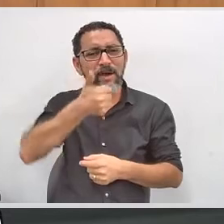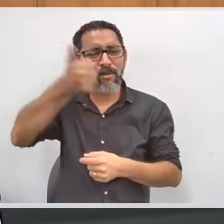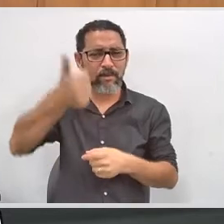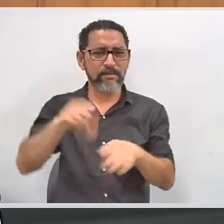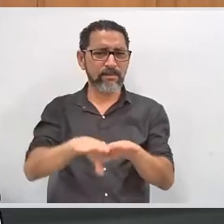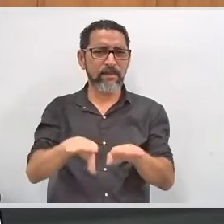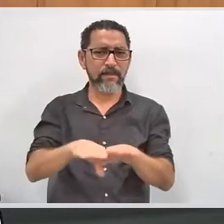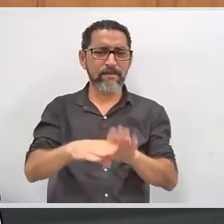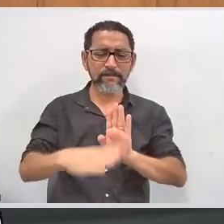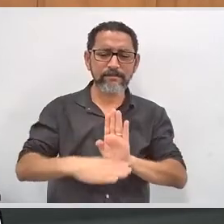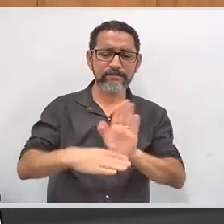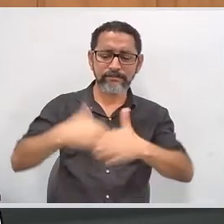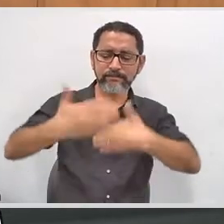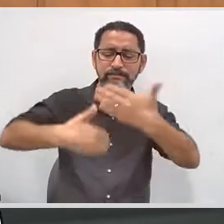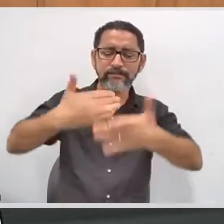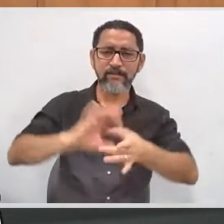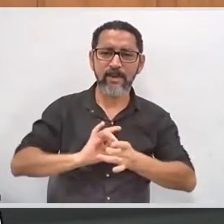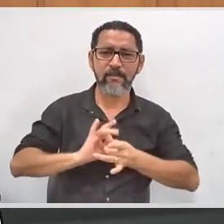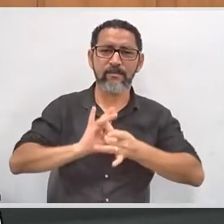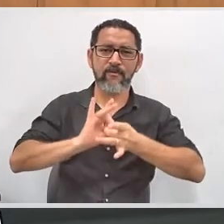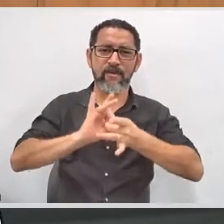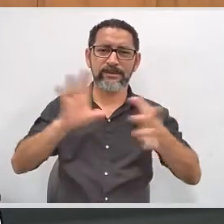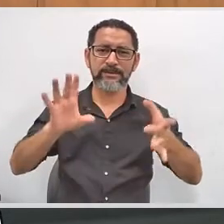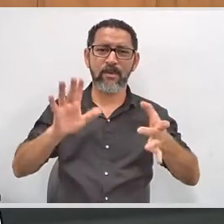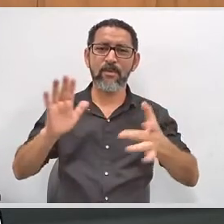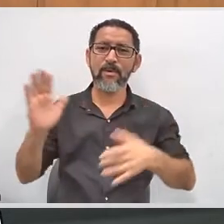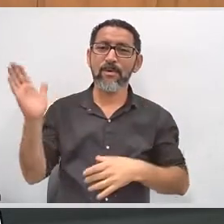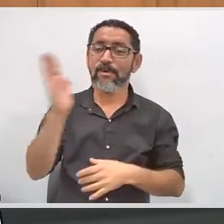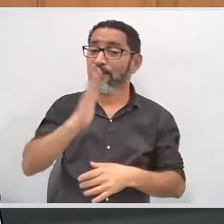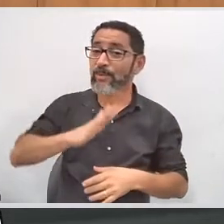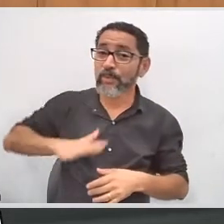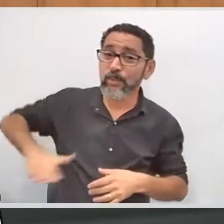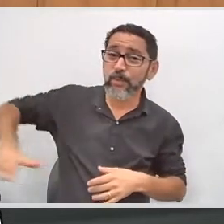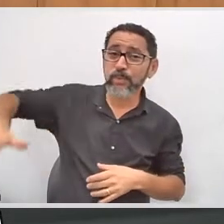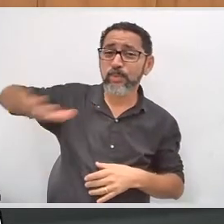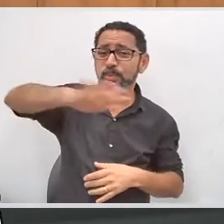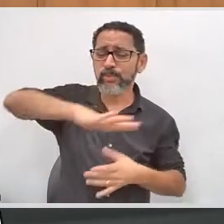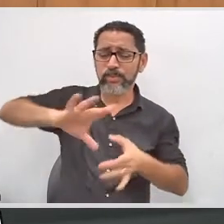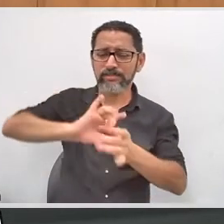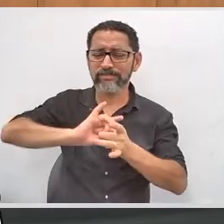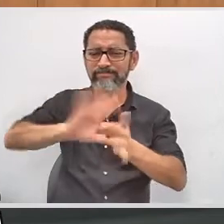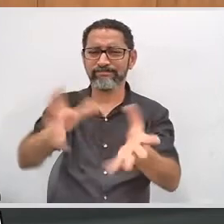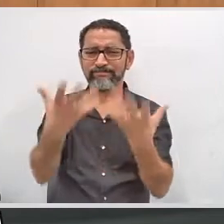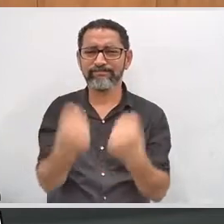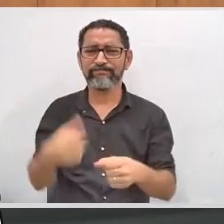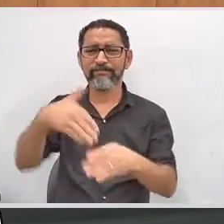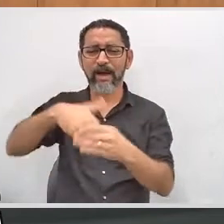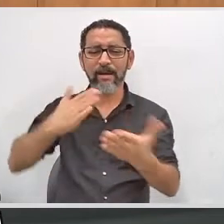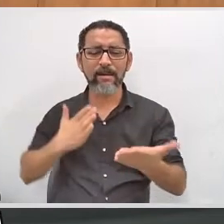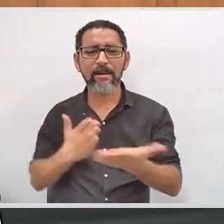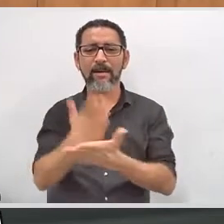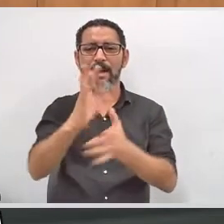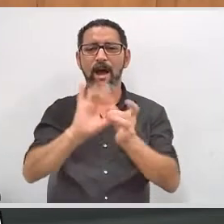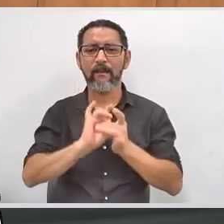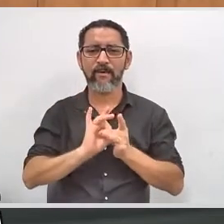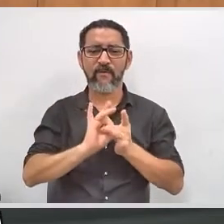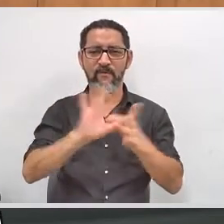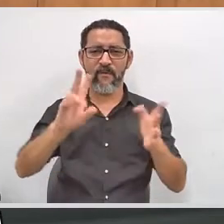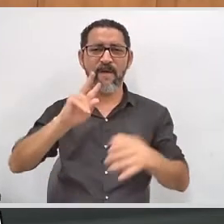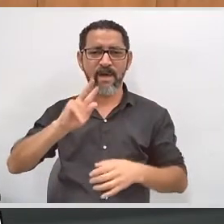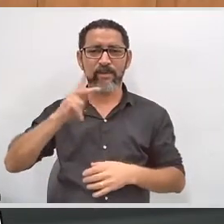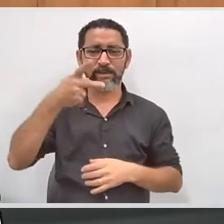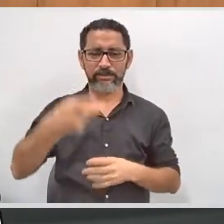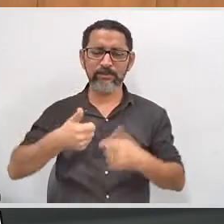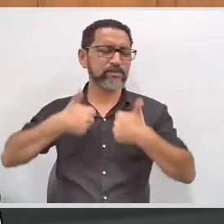bem interessante, tivemos essa aprovação maciça dos servidores. Acho que esse trabalho da comissão tem sido